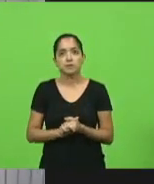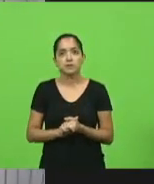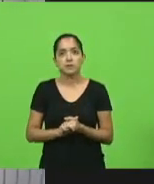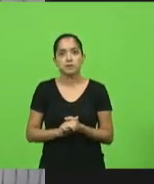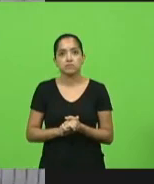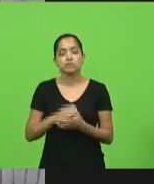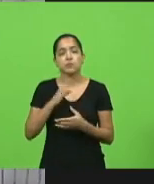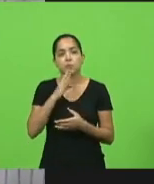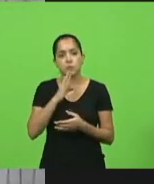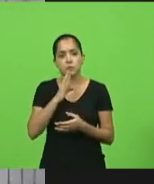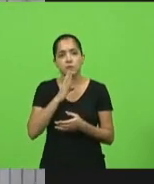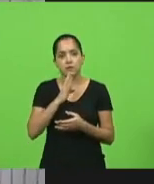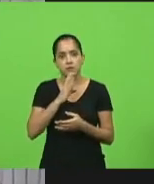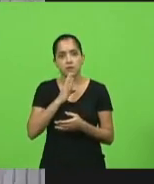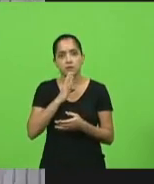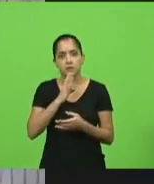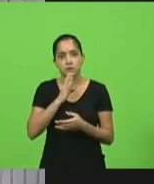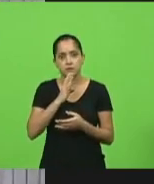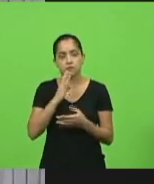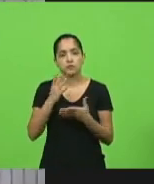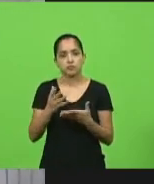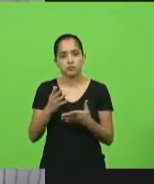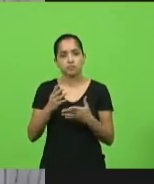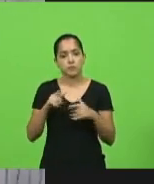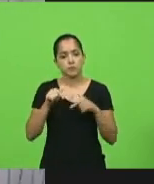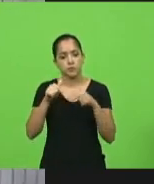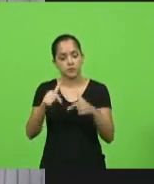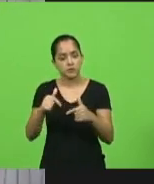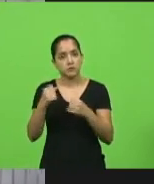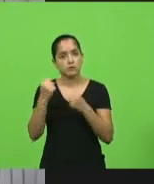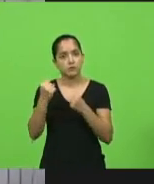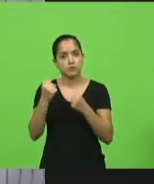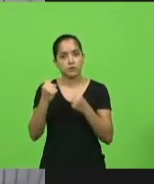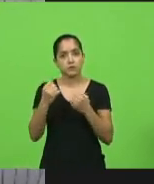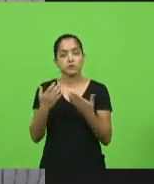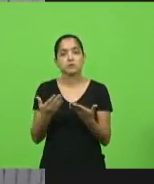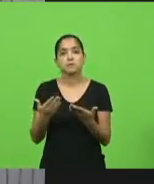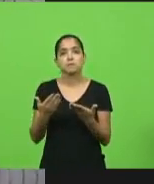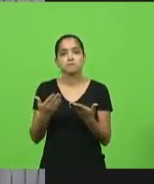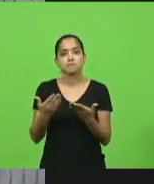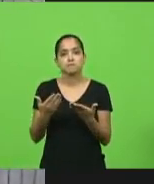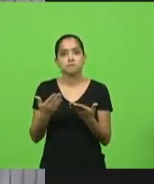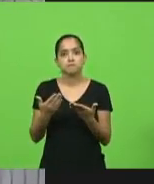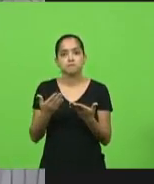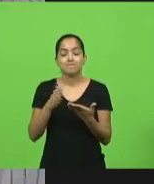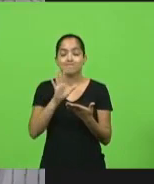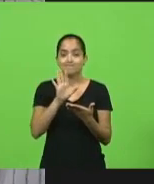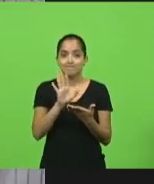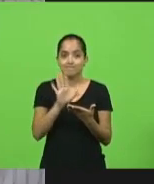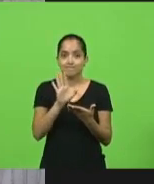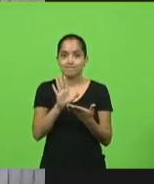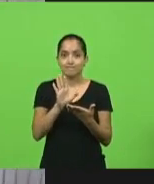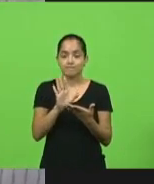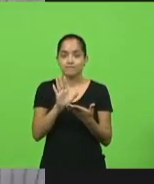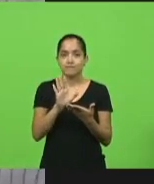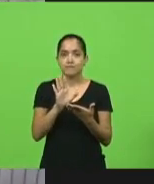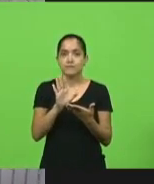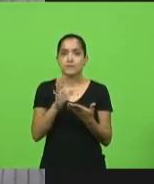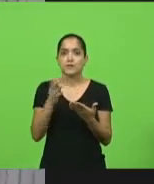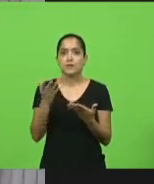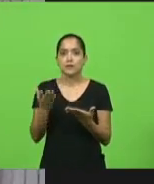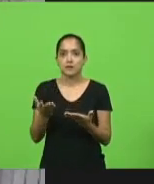conheço o deputado Sargento, um homem de posição, mas é exatamente, deputado Fernando,